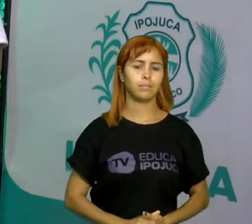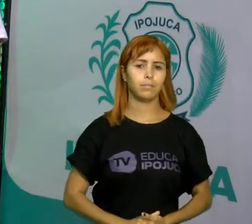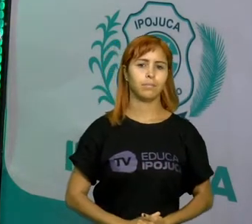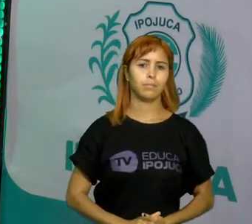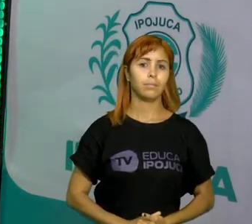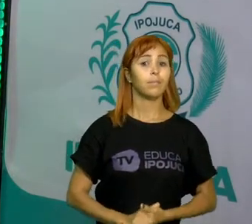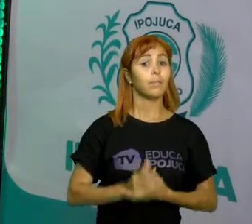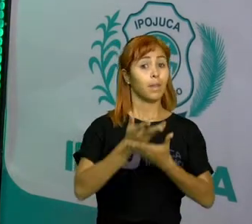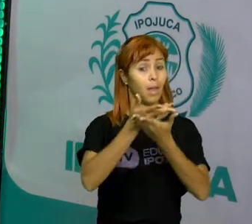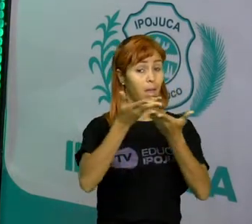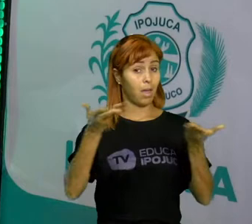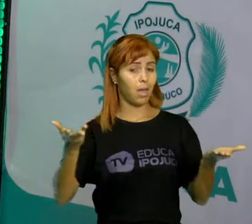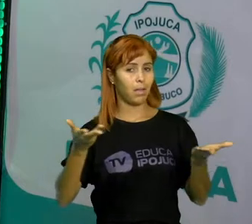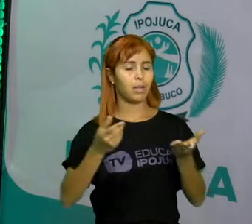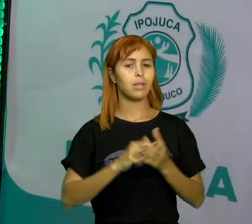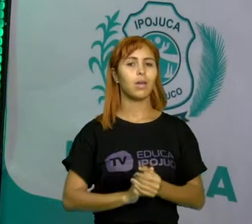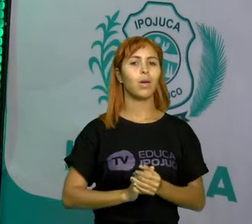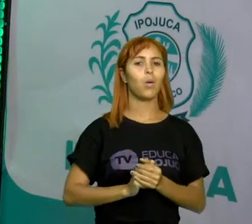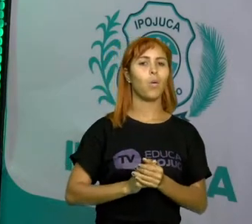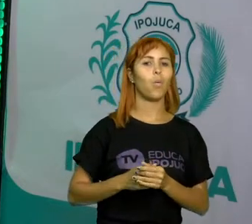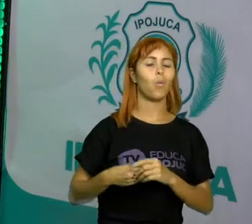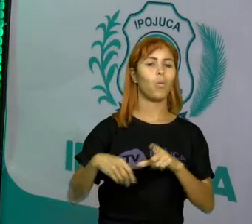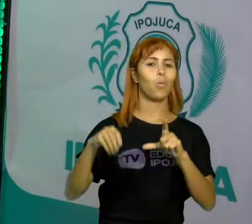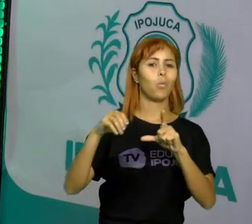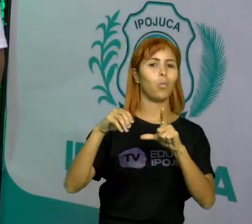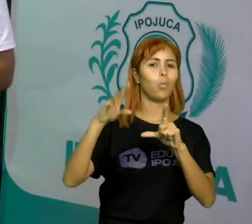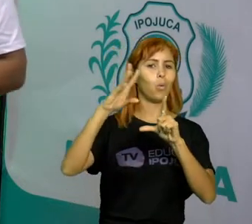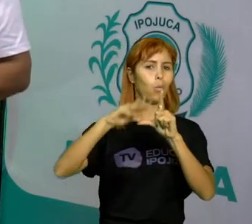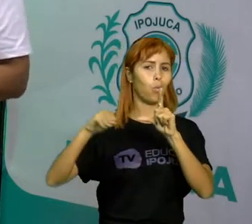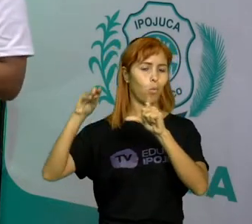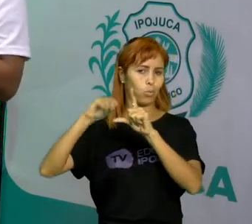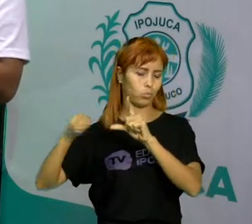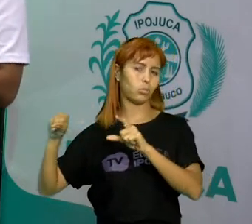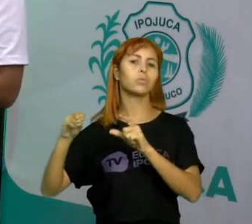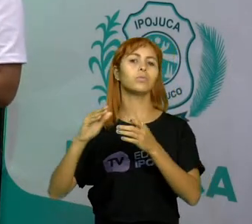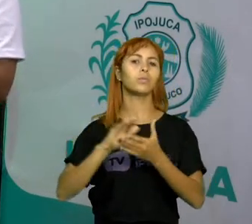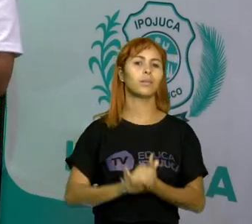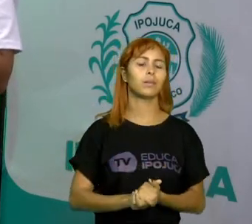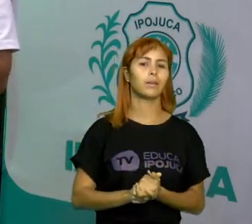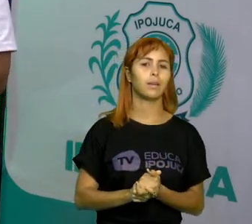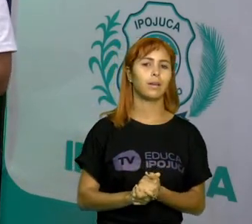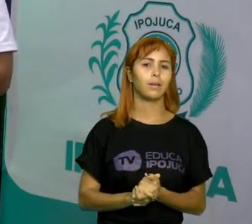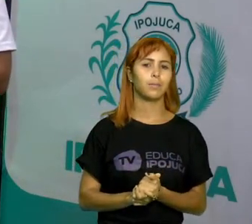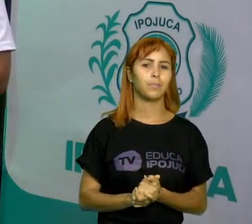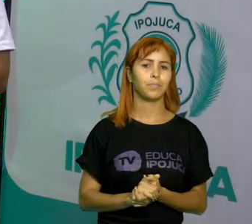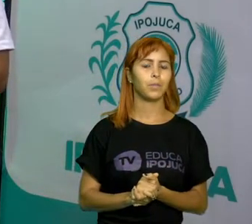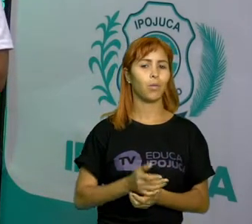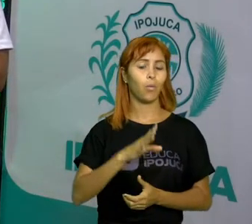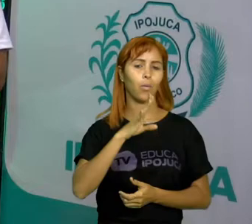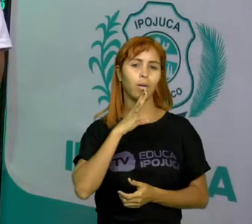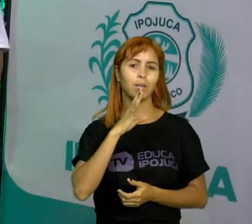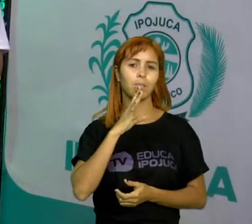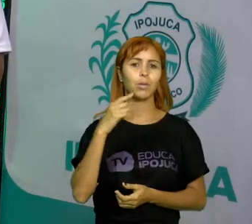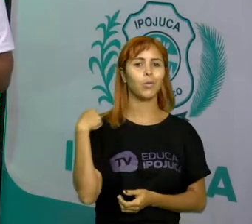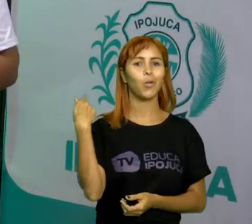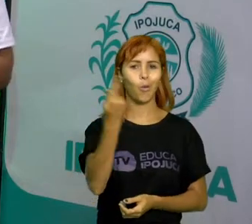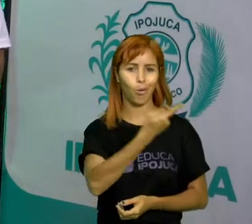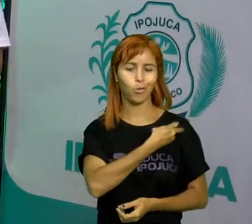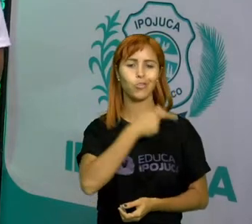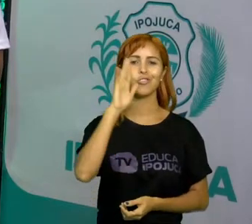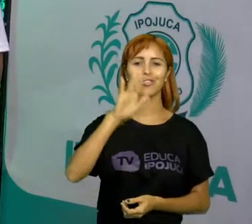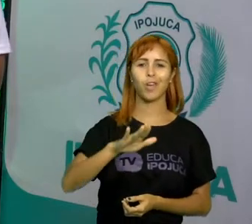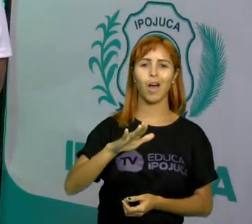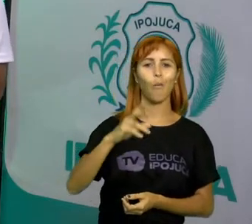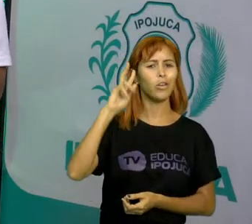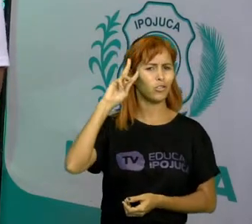E aí eu vou trazer um conto de uma fábula de Exopo, bem do conhecimento nosso já desde